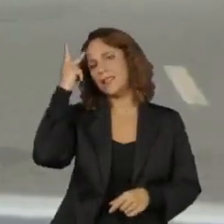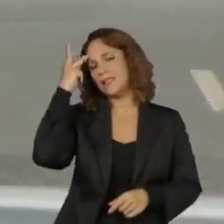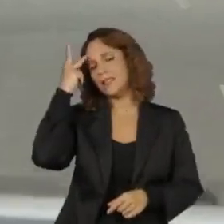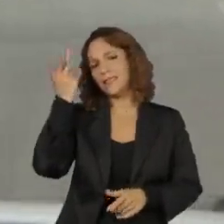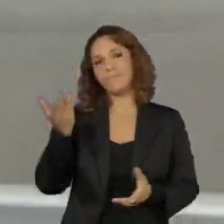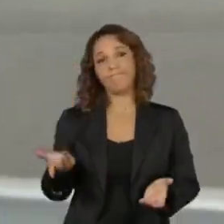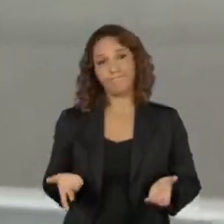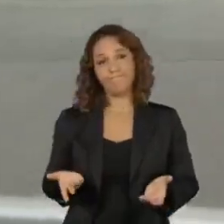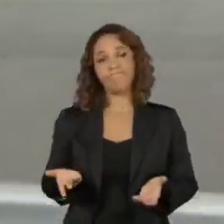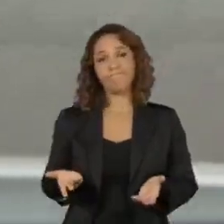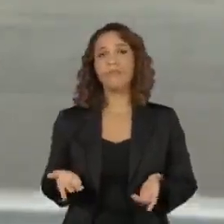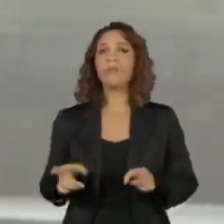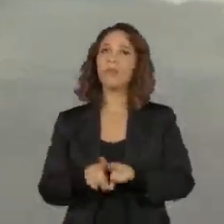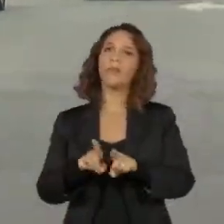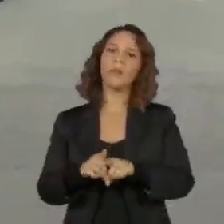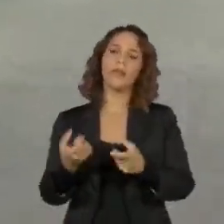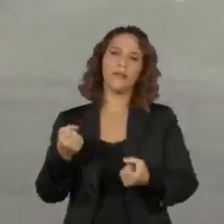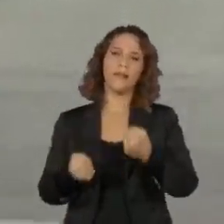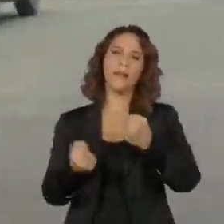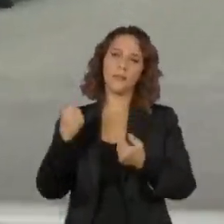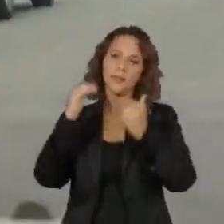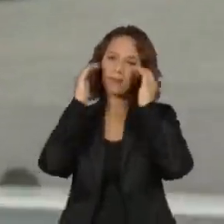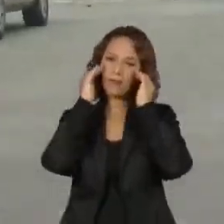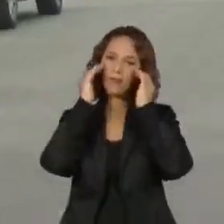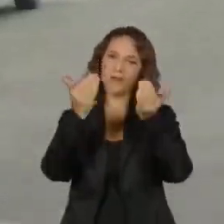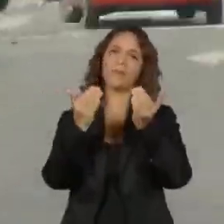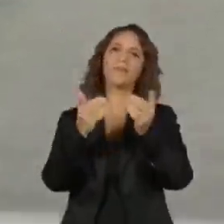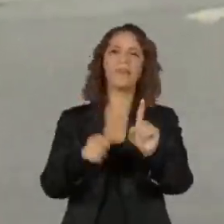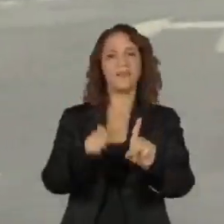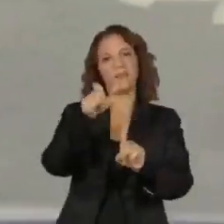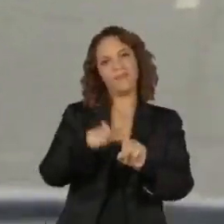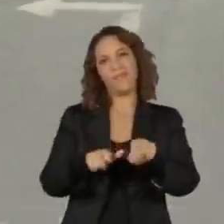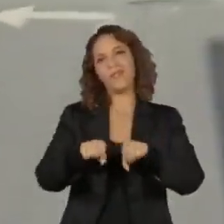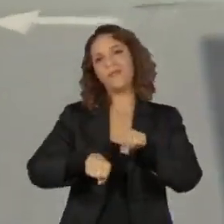E, claro, os carros respeitarem os ciclistas.